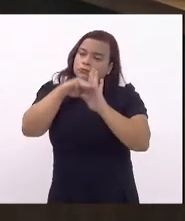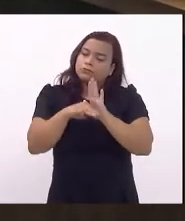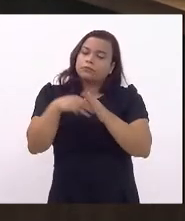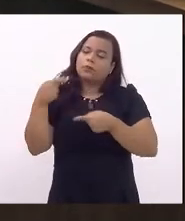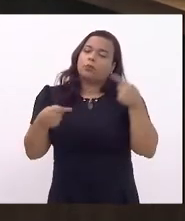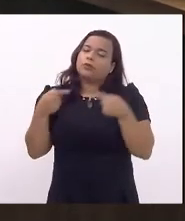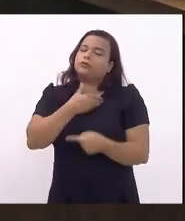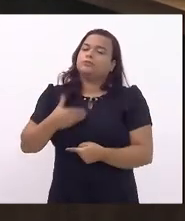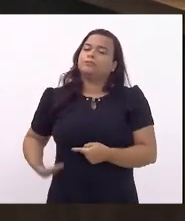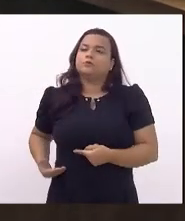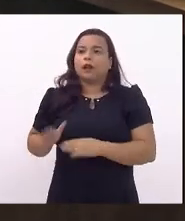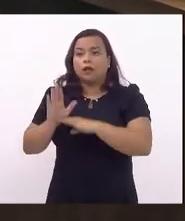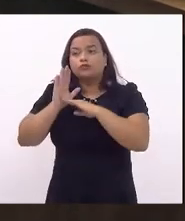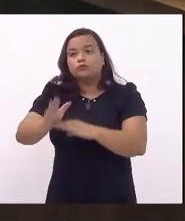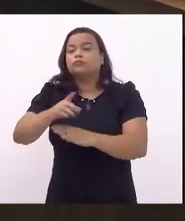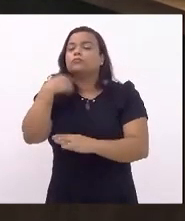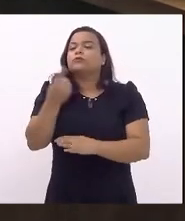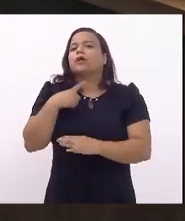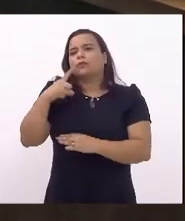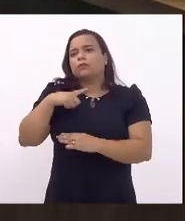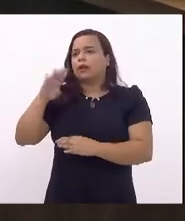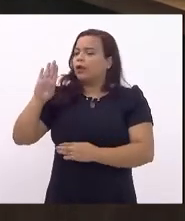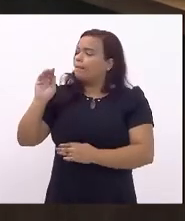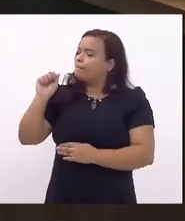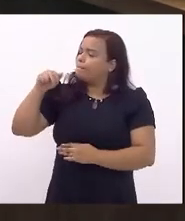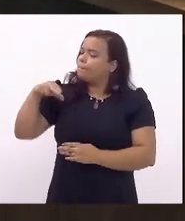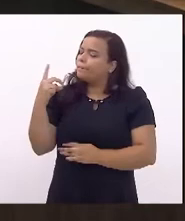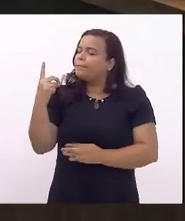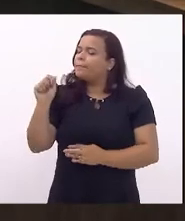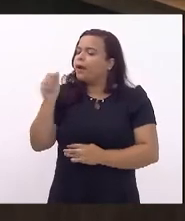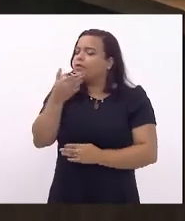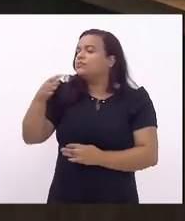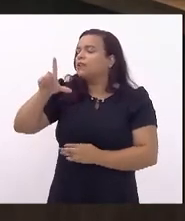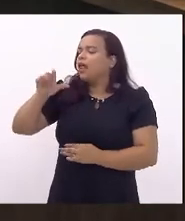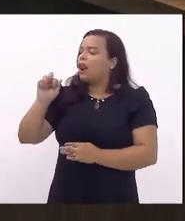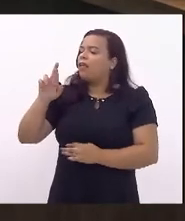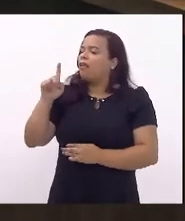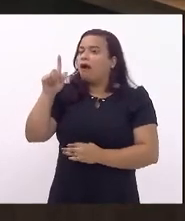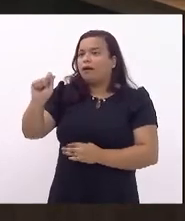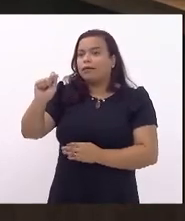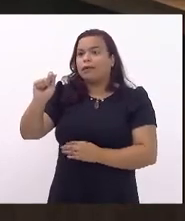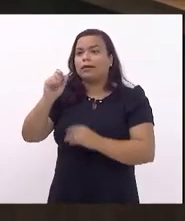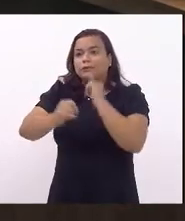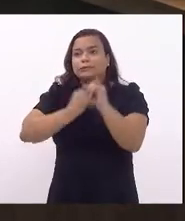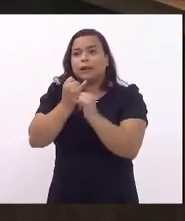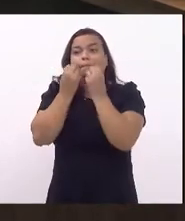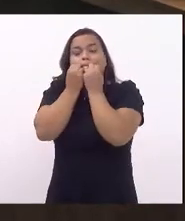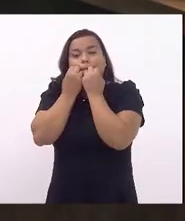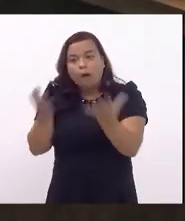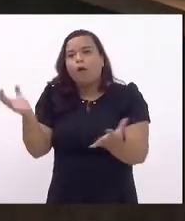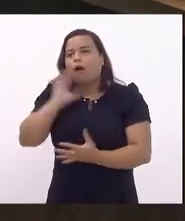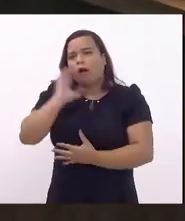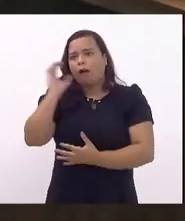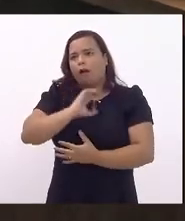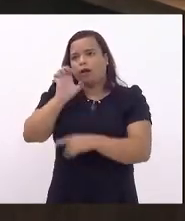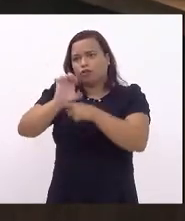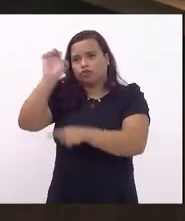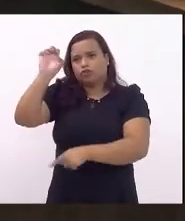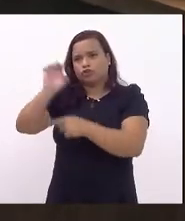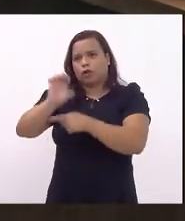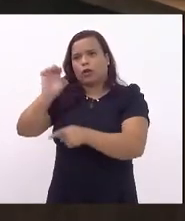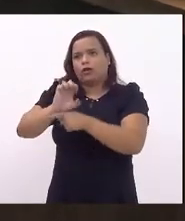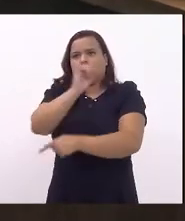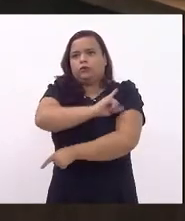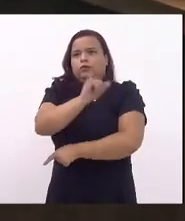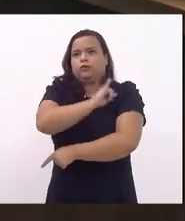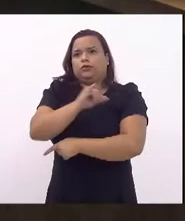públicas para que tenhamos banda larga em todo o estado do Rio de Janeiro. muito obrigada, senhor presidente. E, em caminho, pela